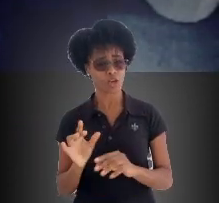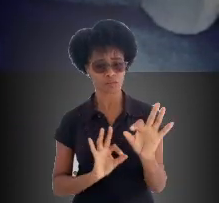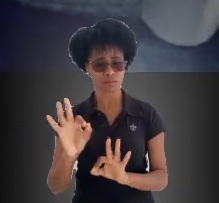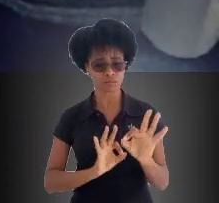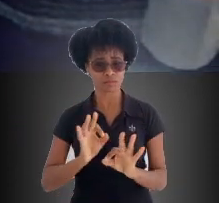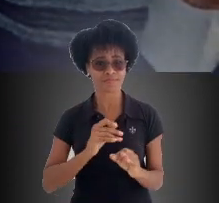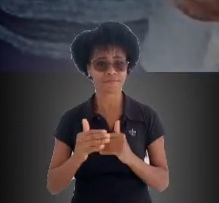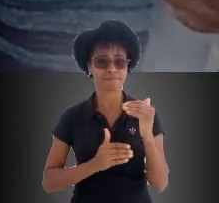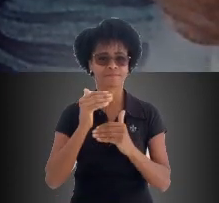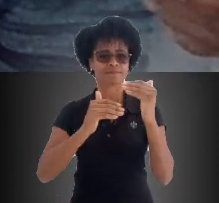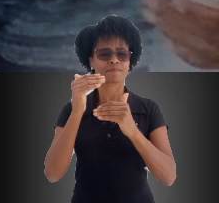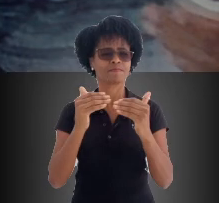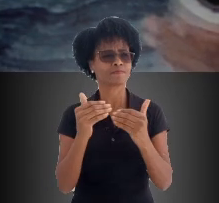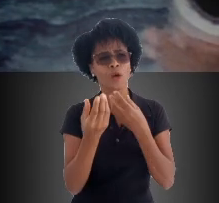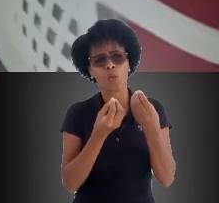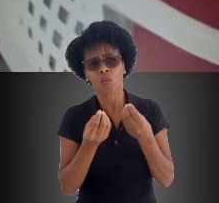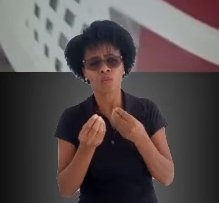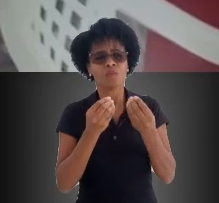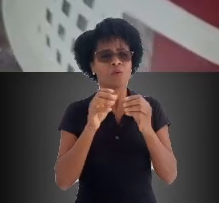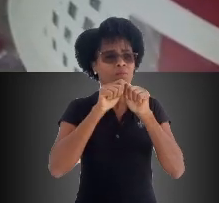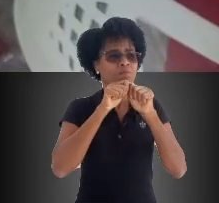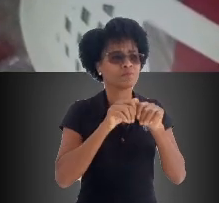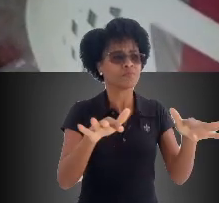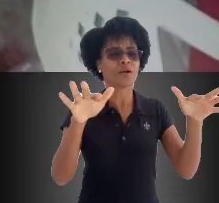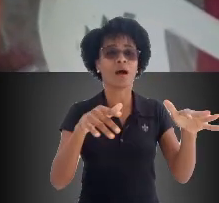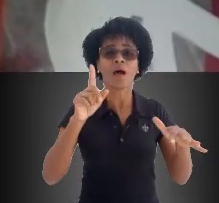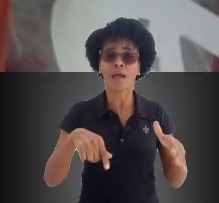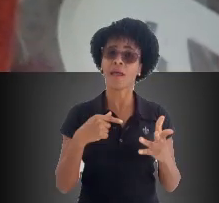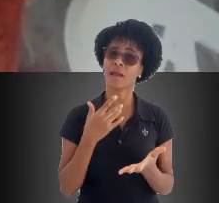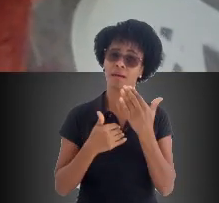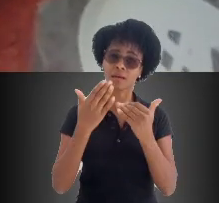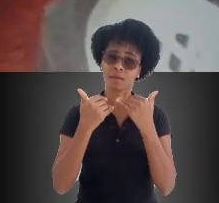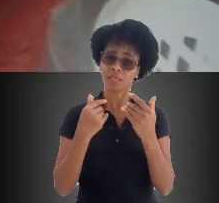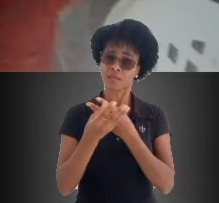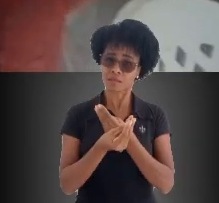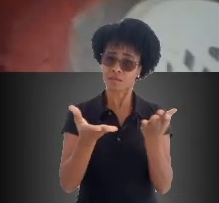pensando em estar enfrentando a pandemia no aspecto da alimentação.